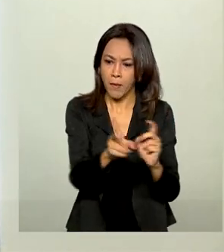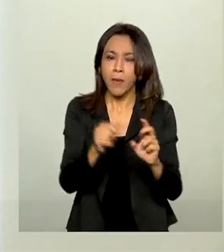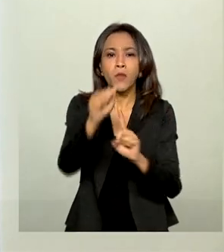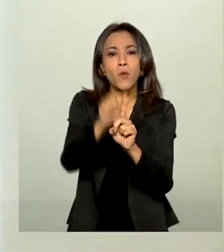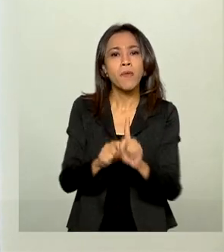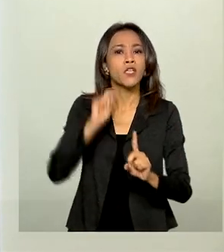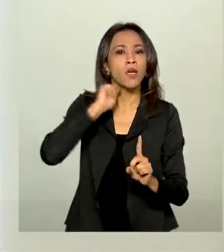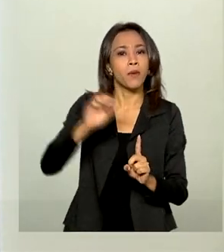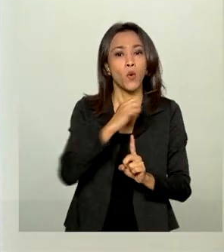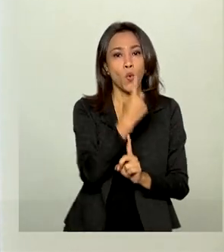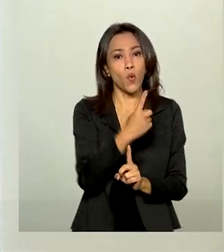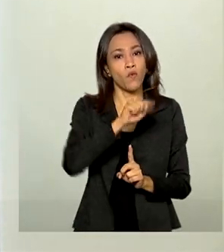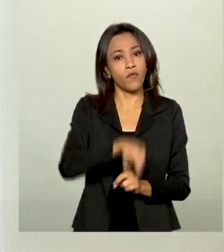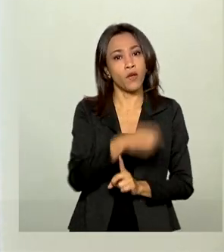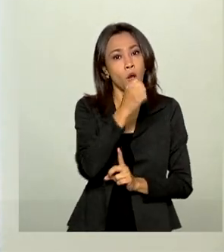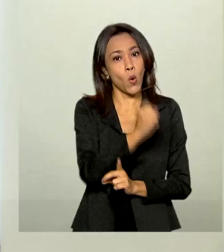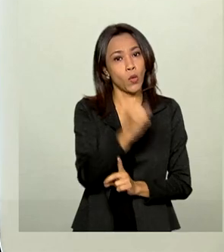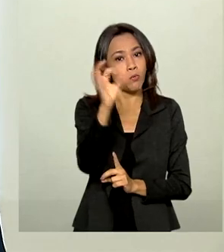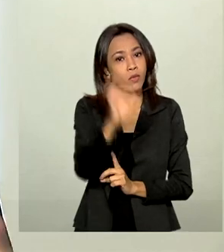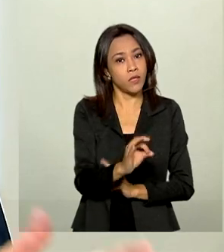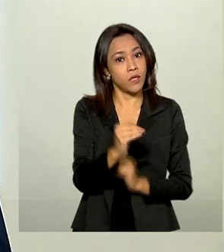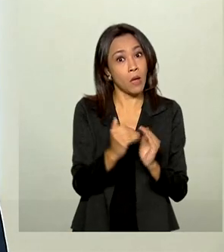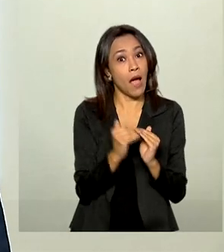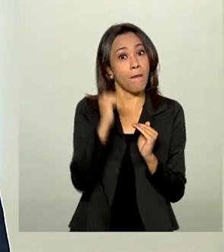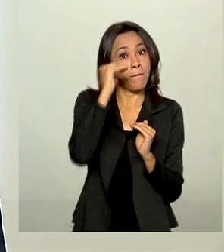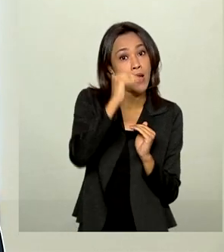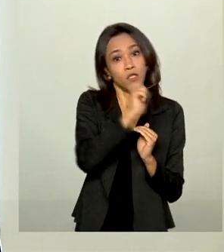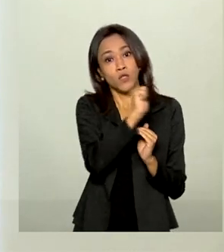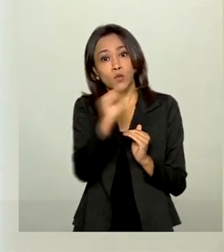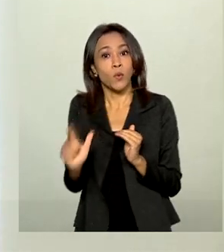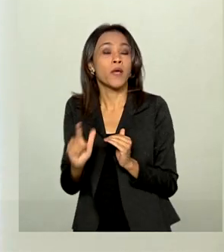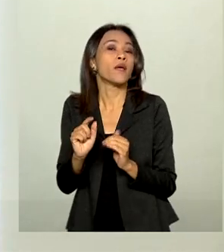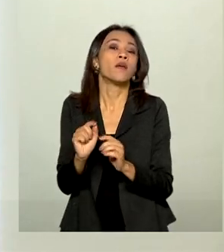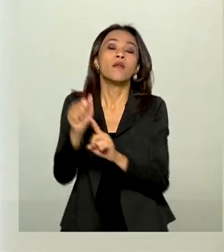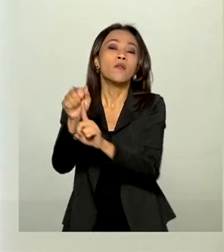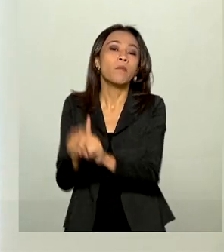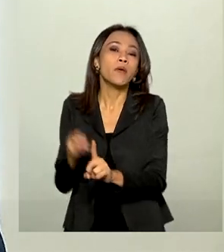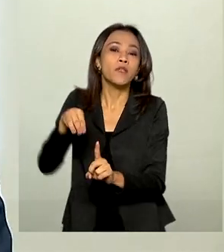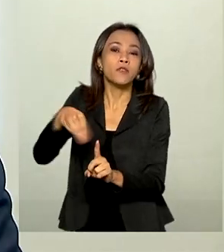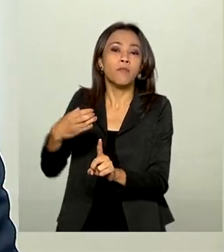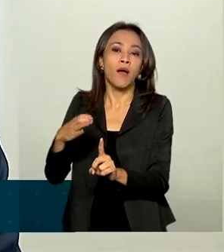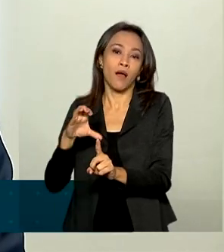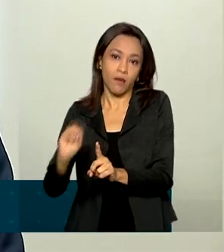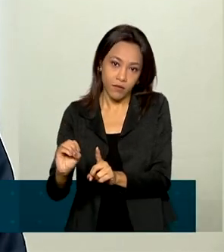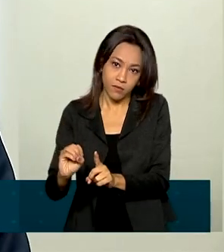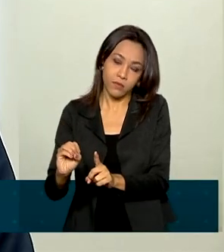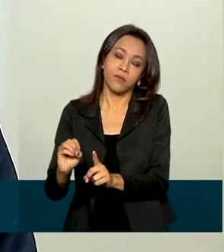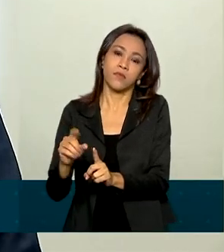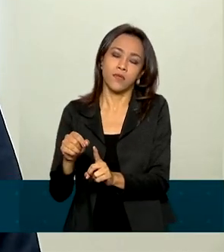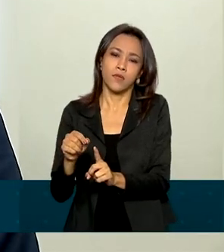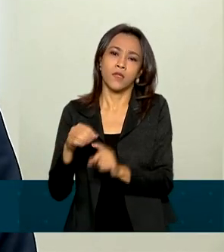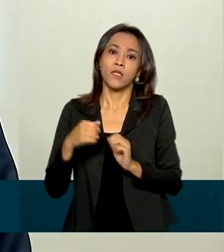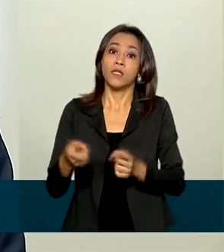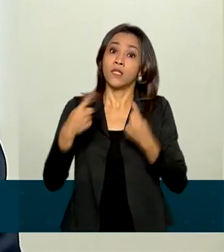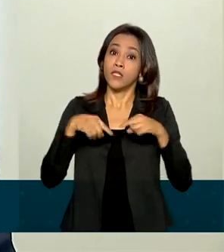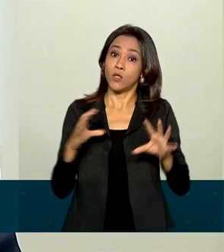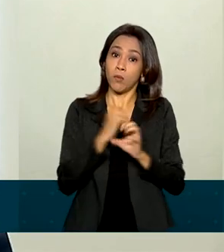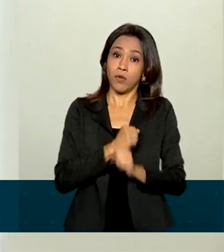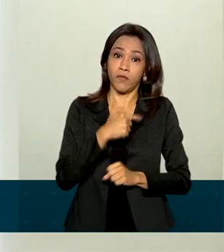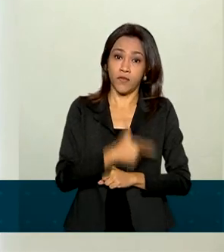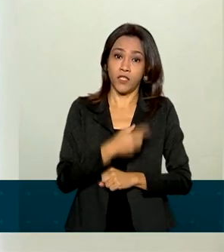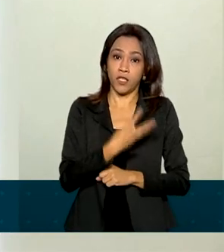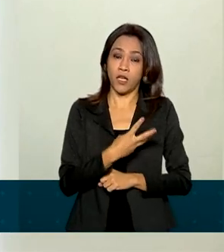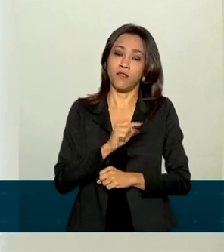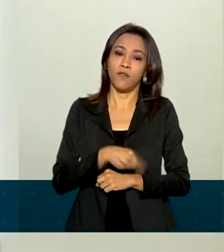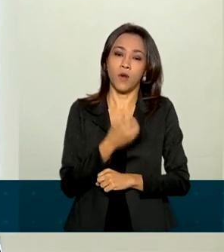resultado 1,8% maior do que aquele de março e também um total de 23,8%